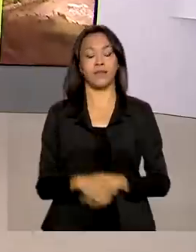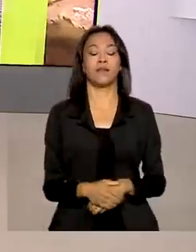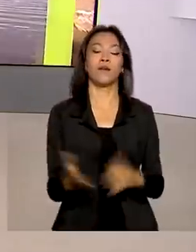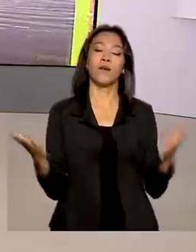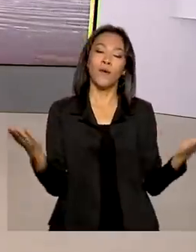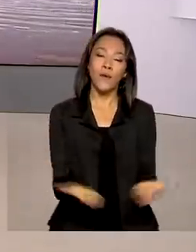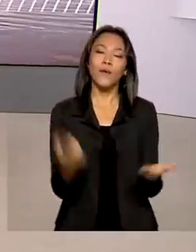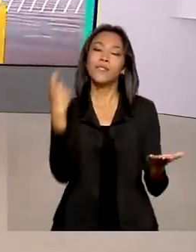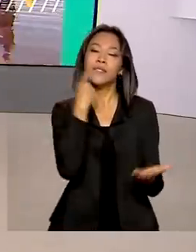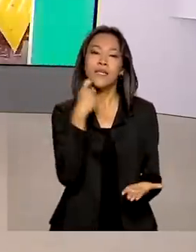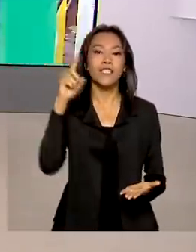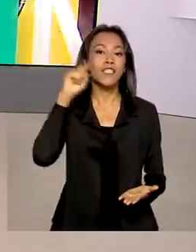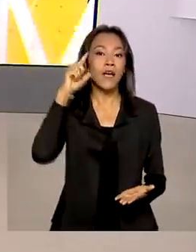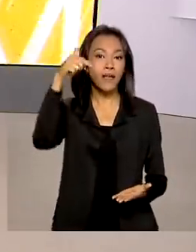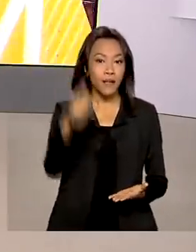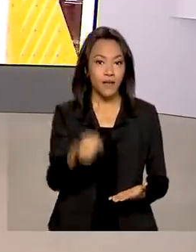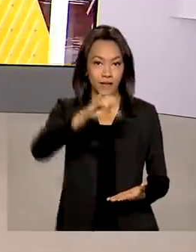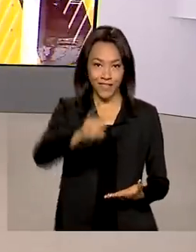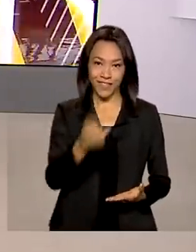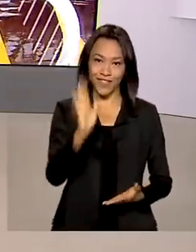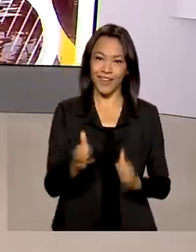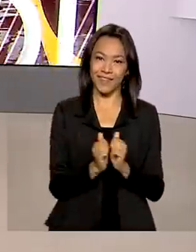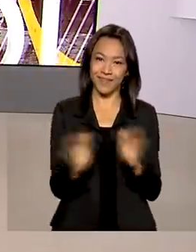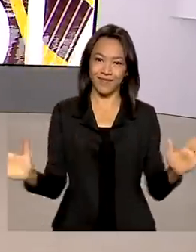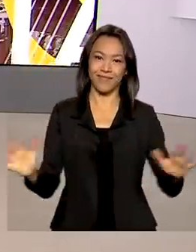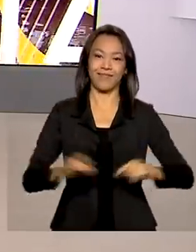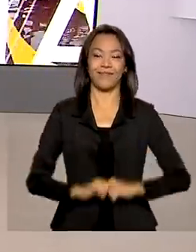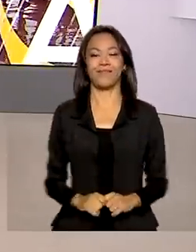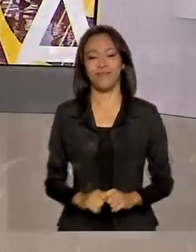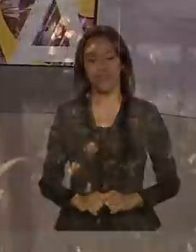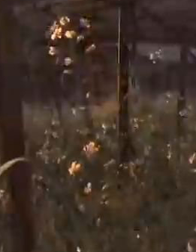sexta-feira, 7 de janeiro, já está no ar.